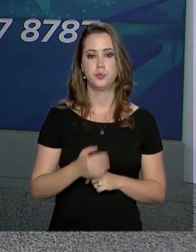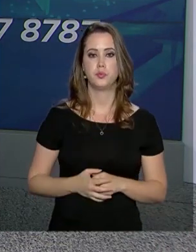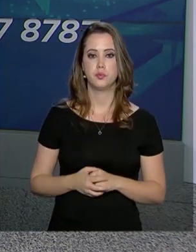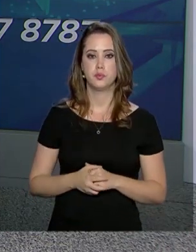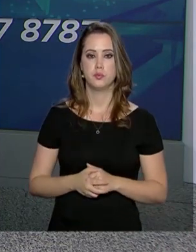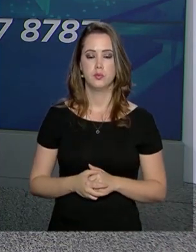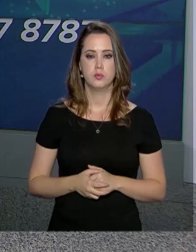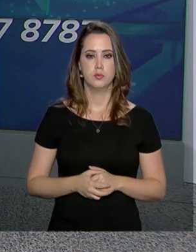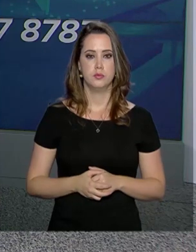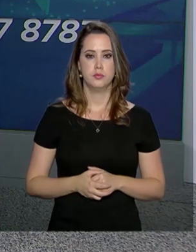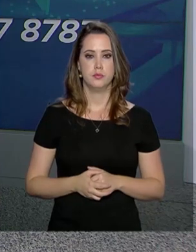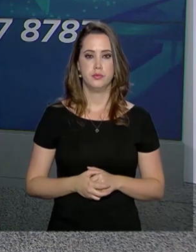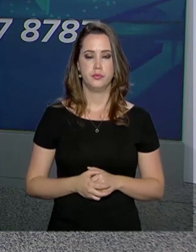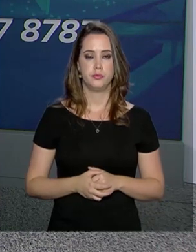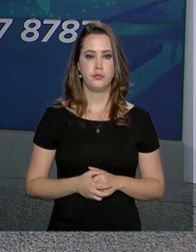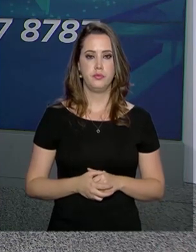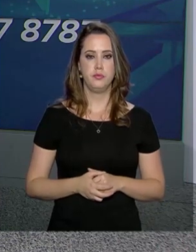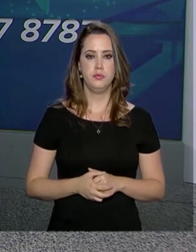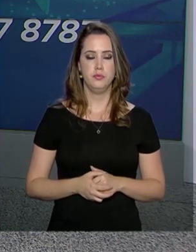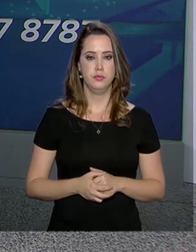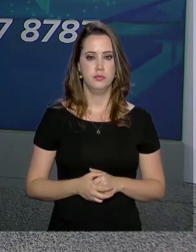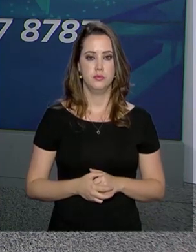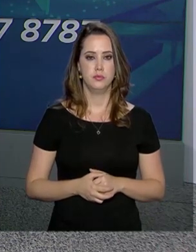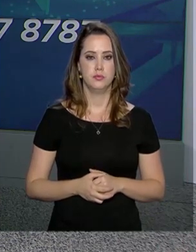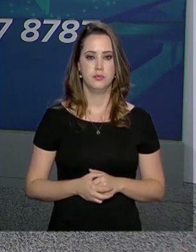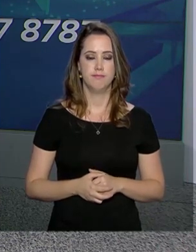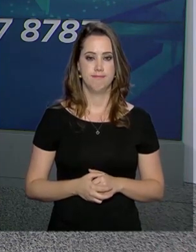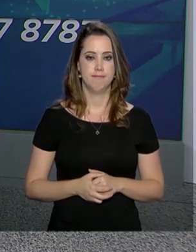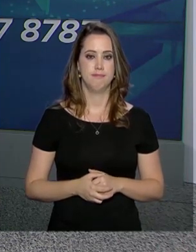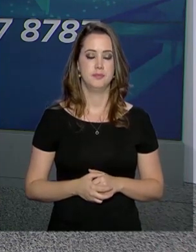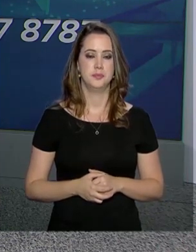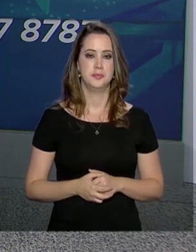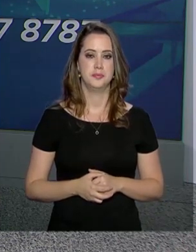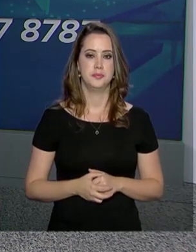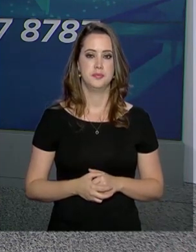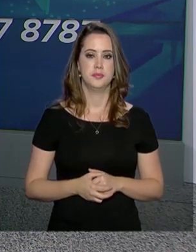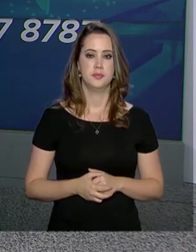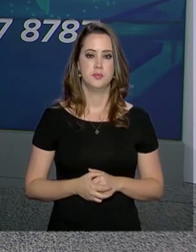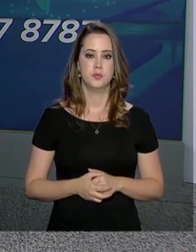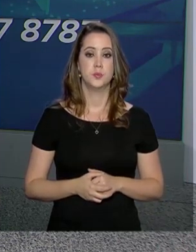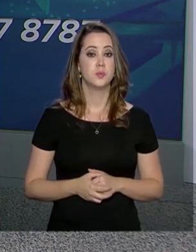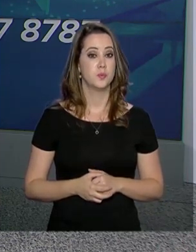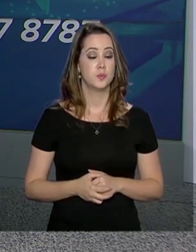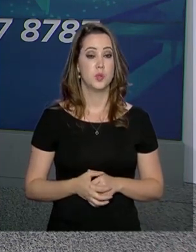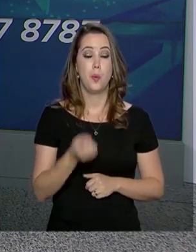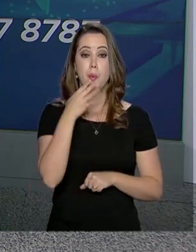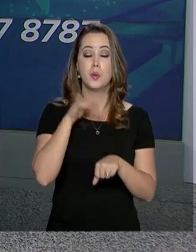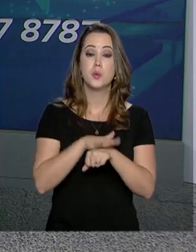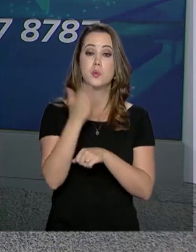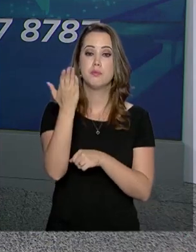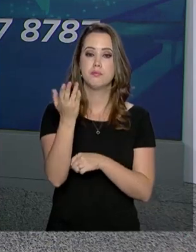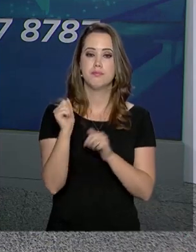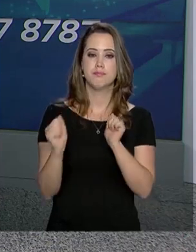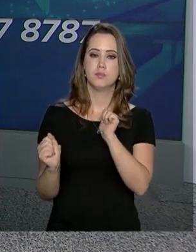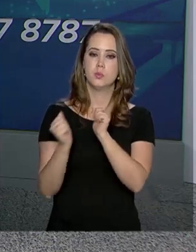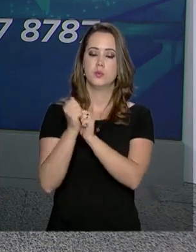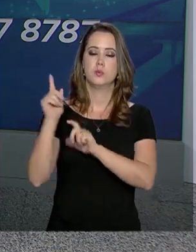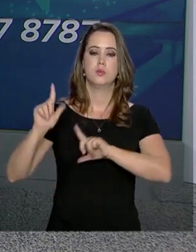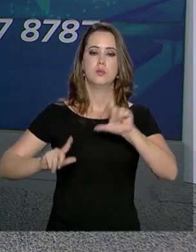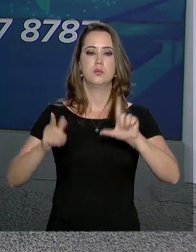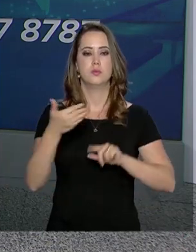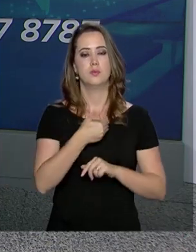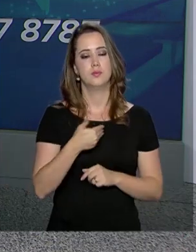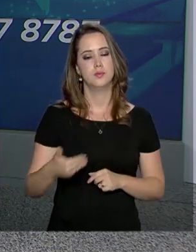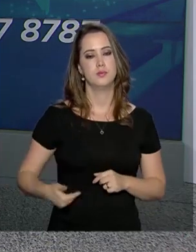619-98-67-87-87. Uma boa noite para você e